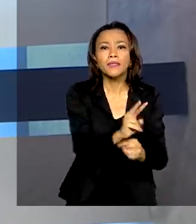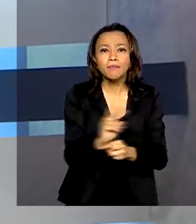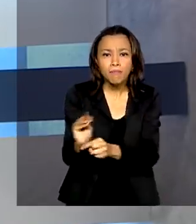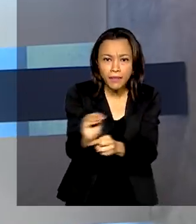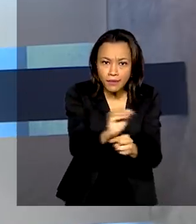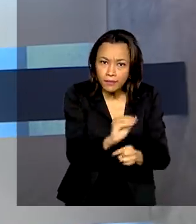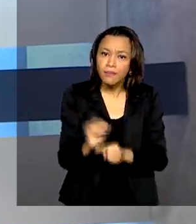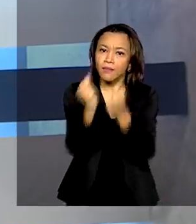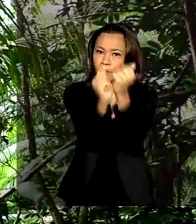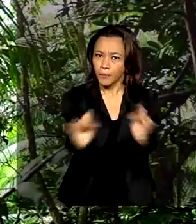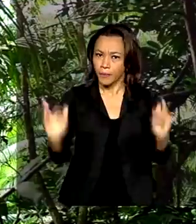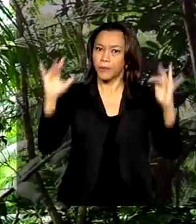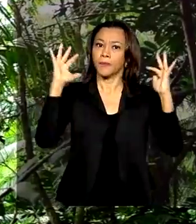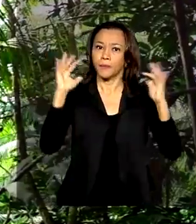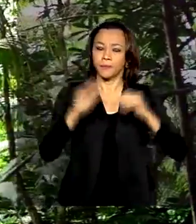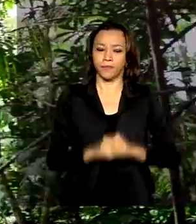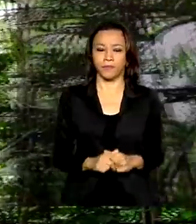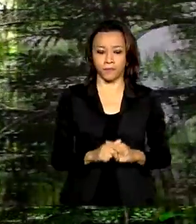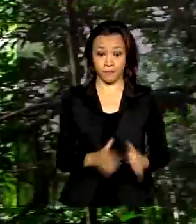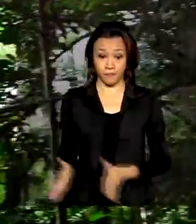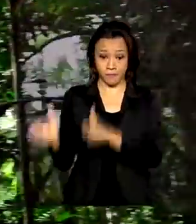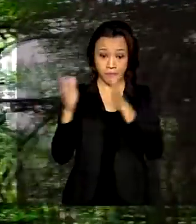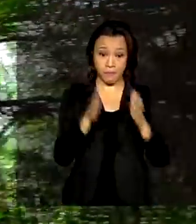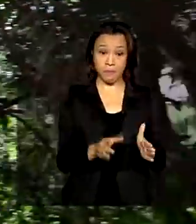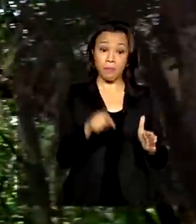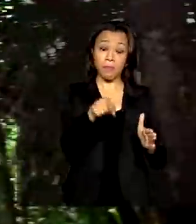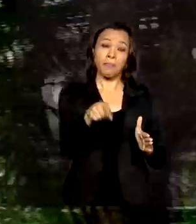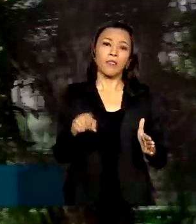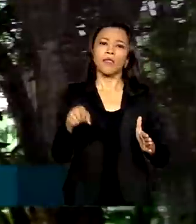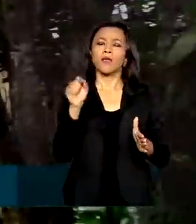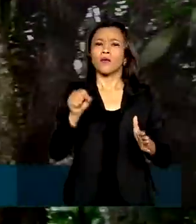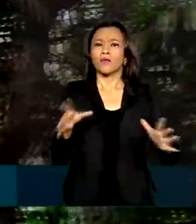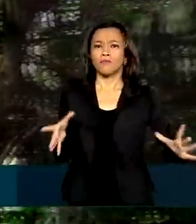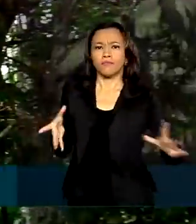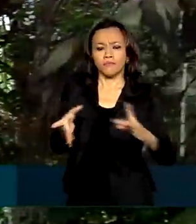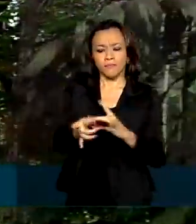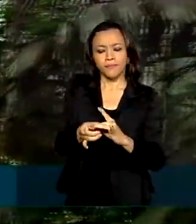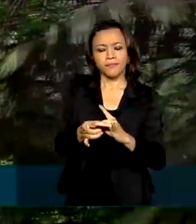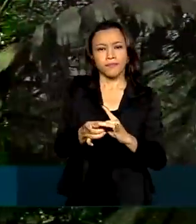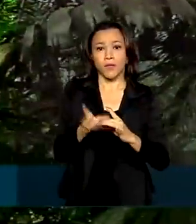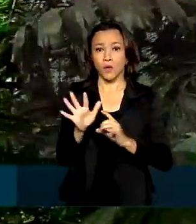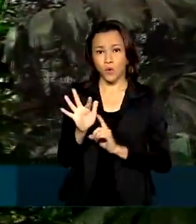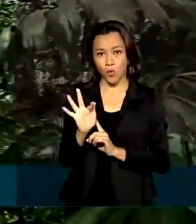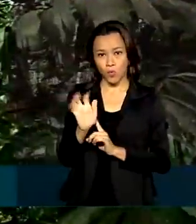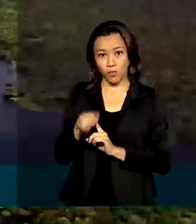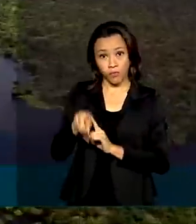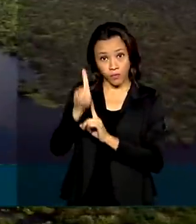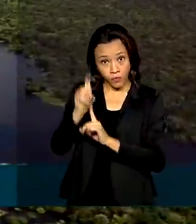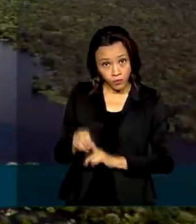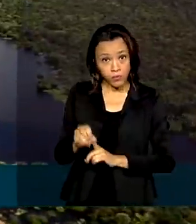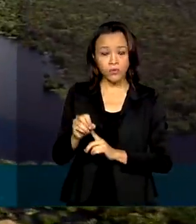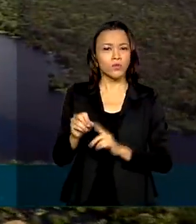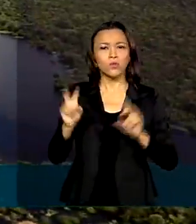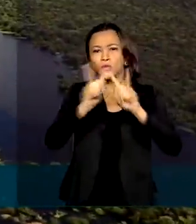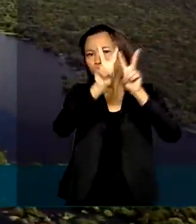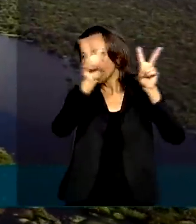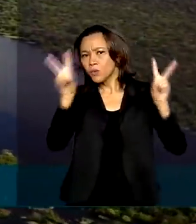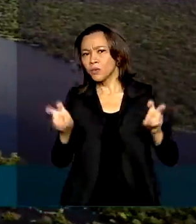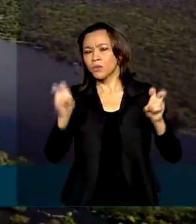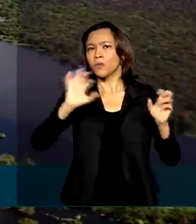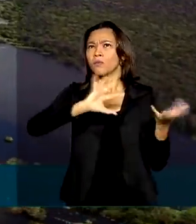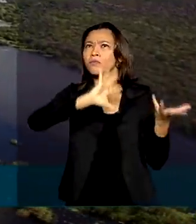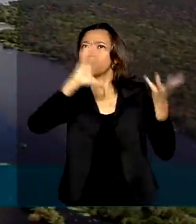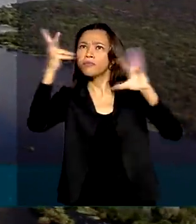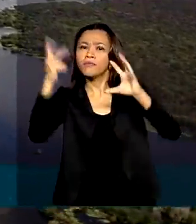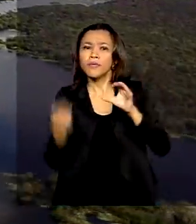ambiente. Vinculado ao Ministério do Meio Ambiente, o Fundo Nacional sobre a Mudança do Clima foi criado em